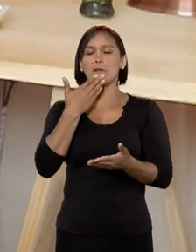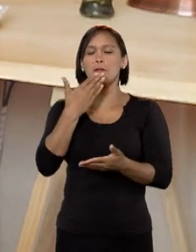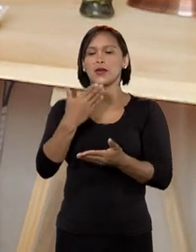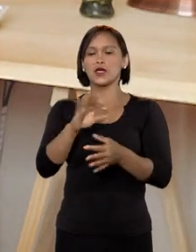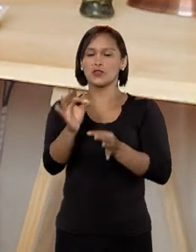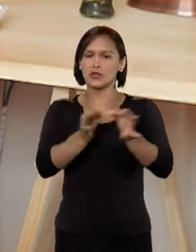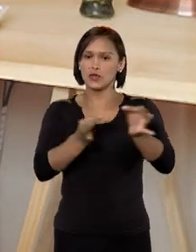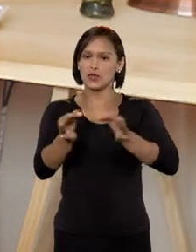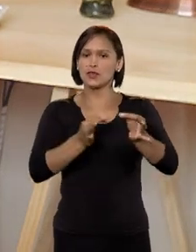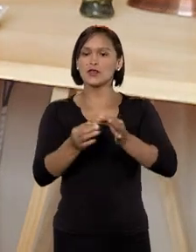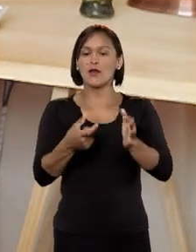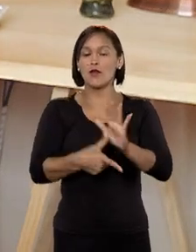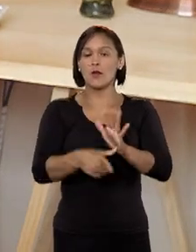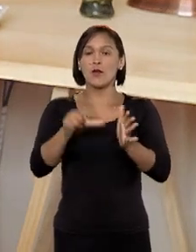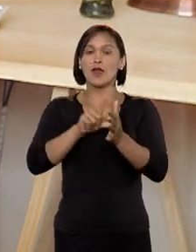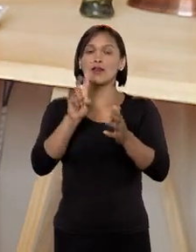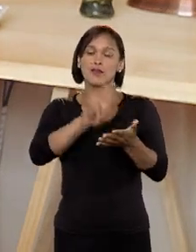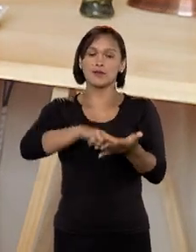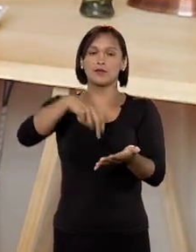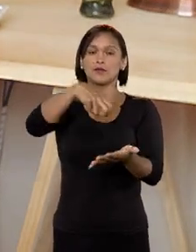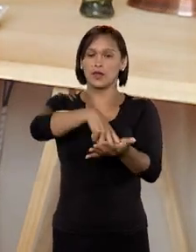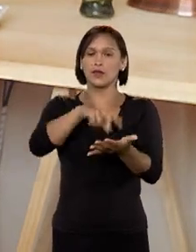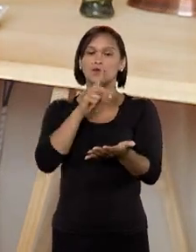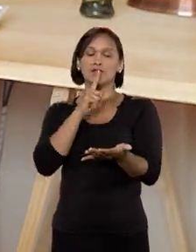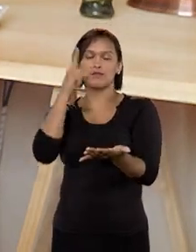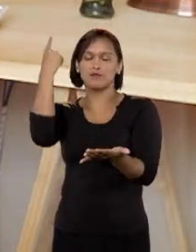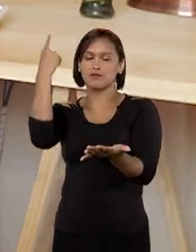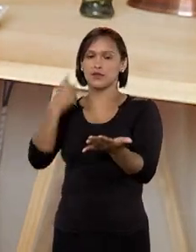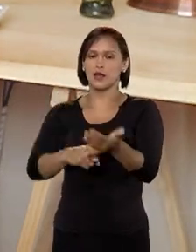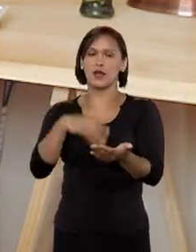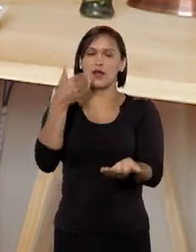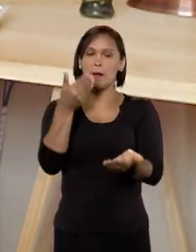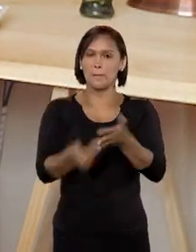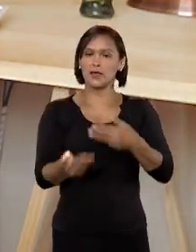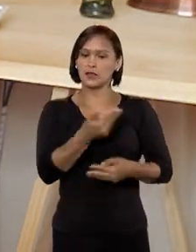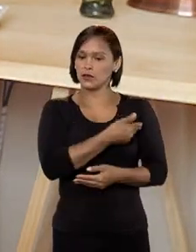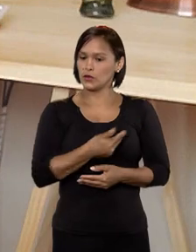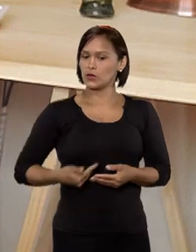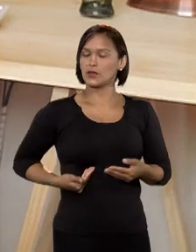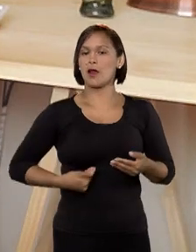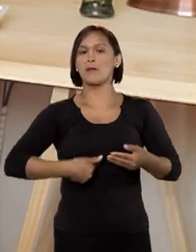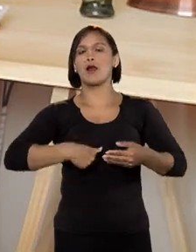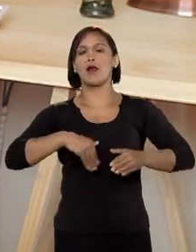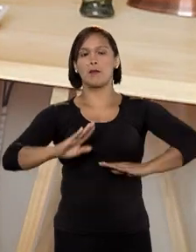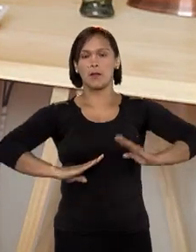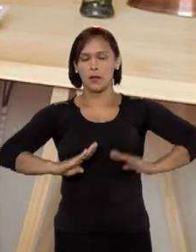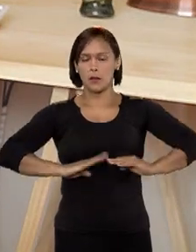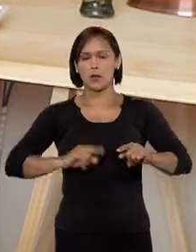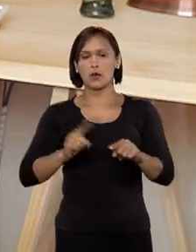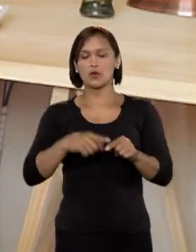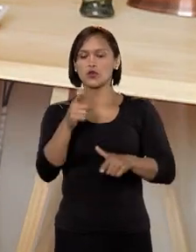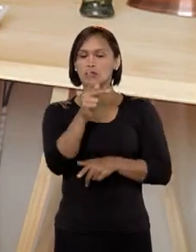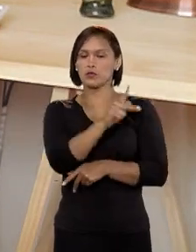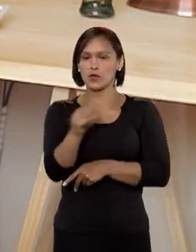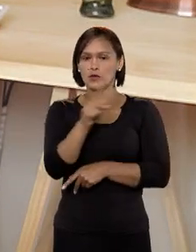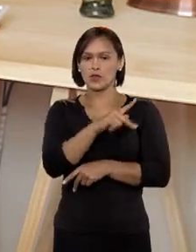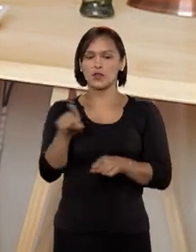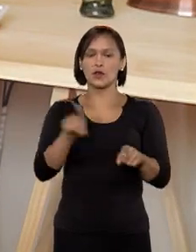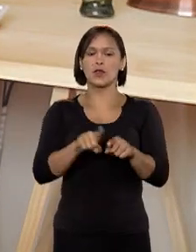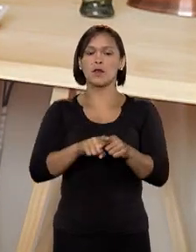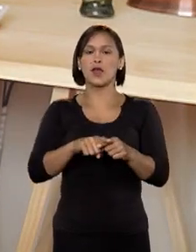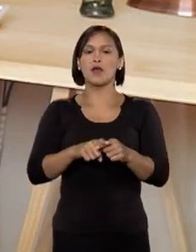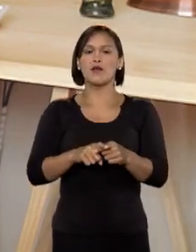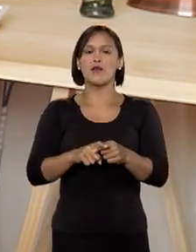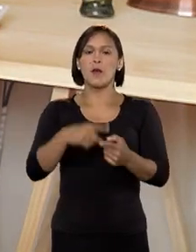licitações. Como efeito extra-penal da condenação, foram decretadas a perda do cargo público de professor e a proibição de